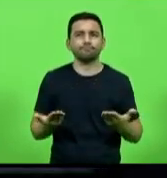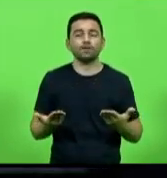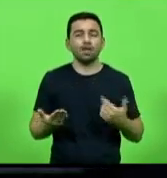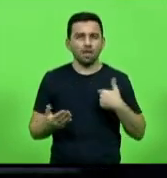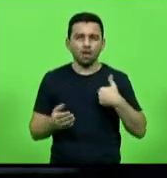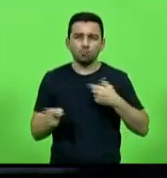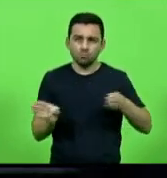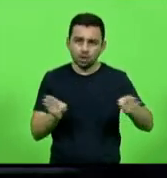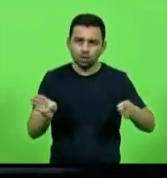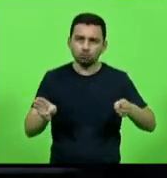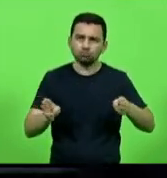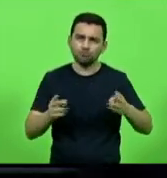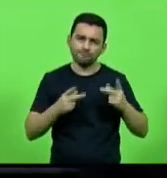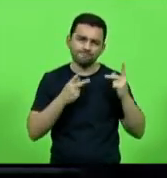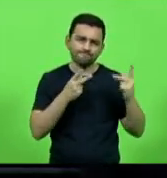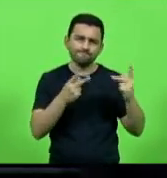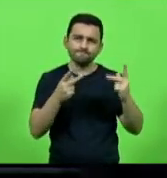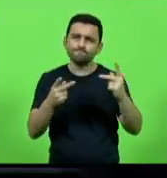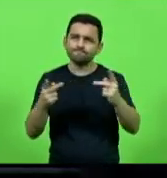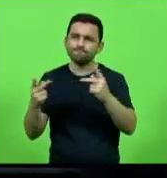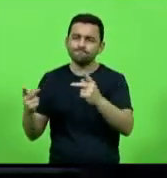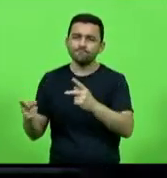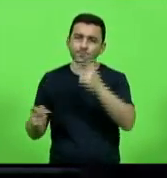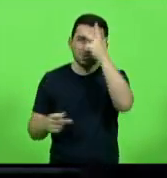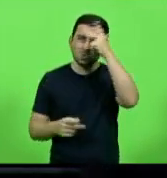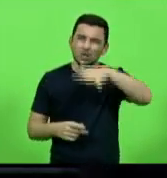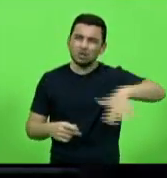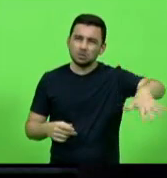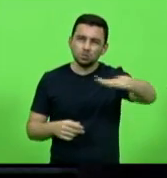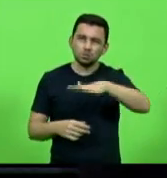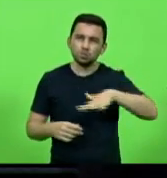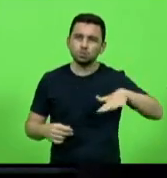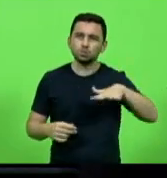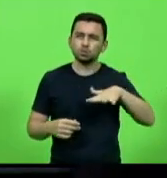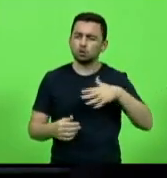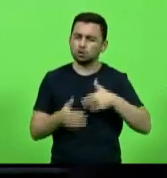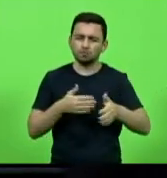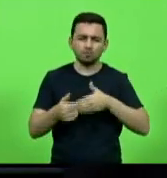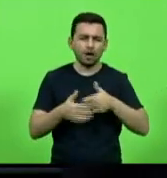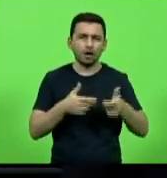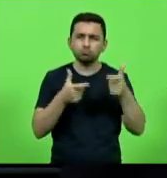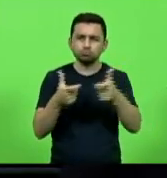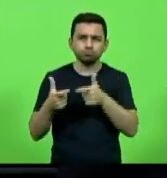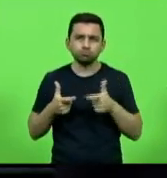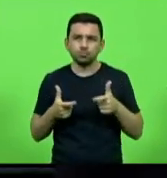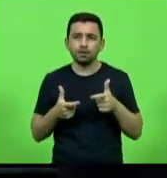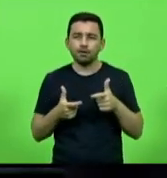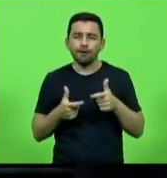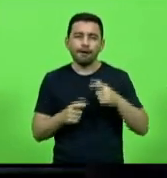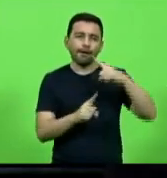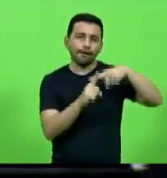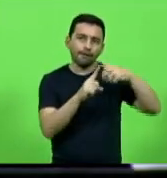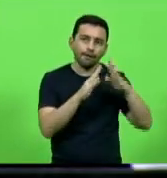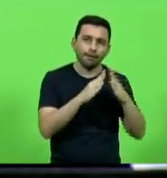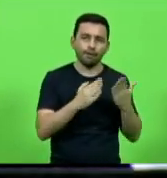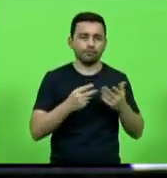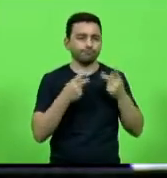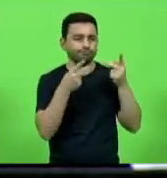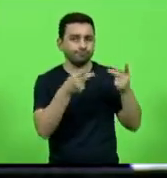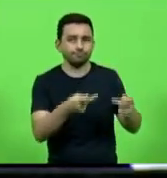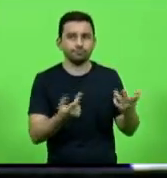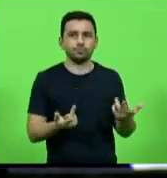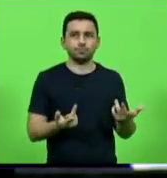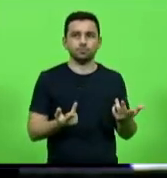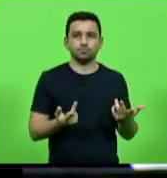viajando, visitando as pessoas, seja em qualquer momento, desde a igreja até o